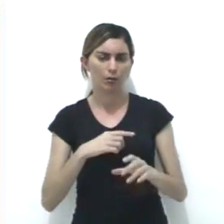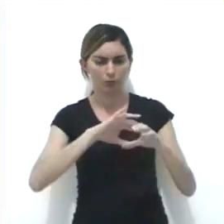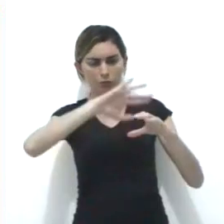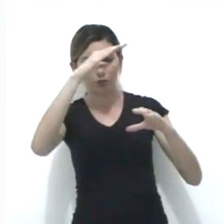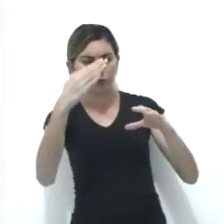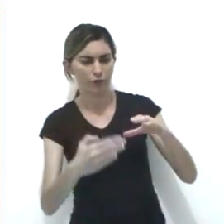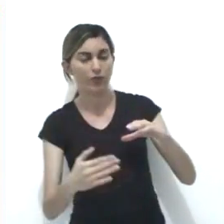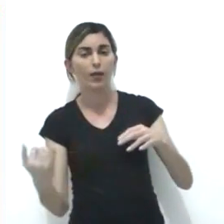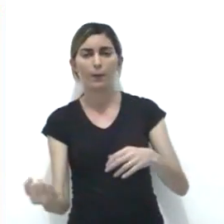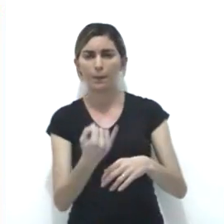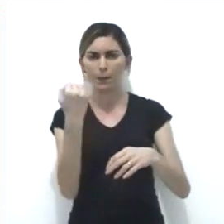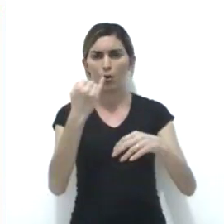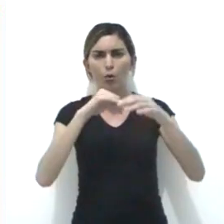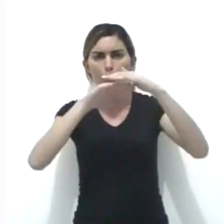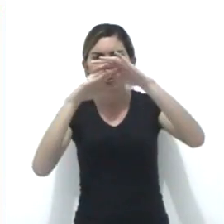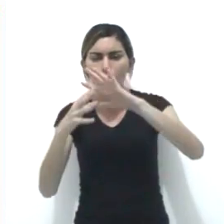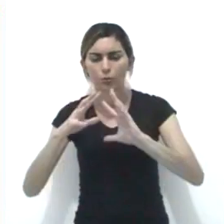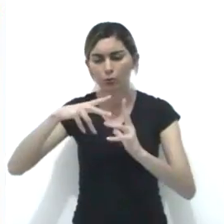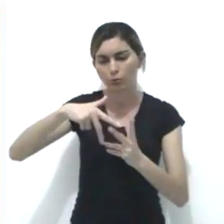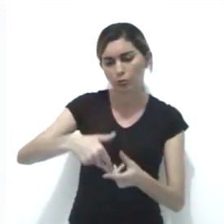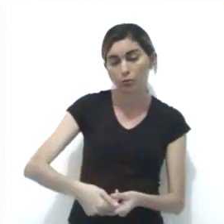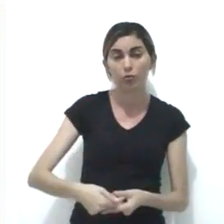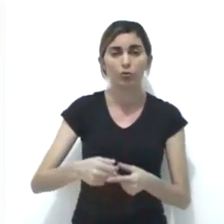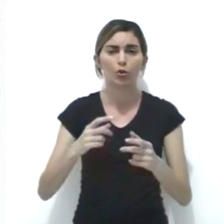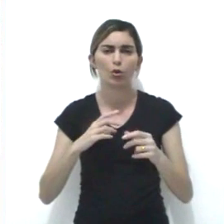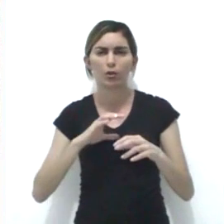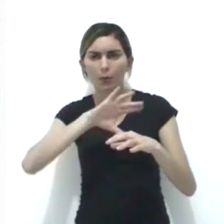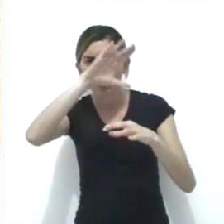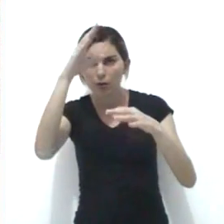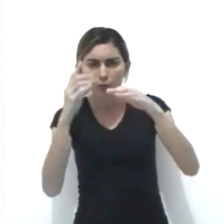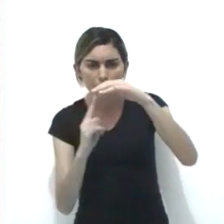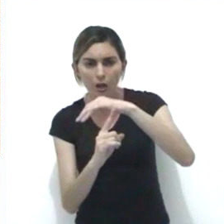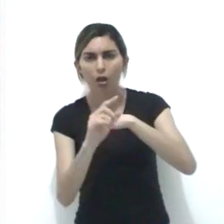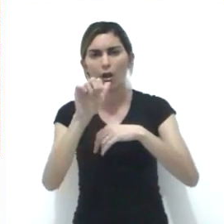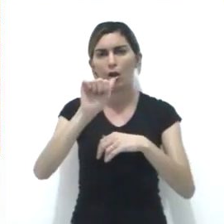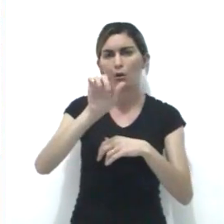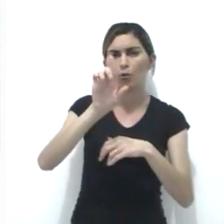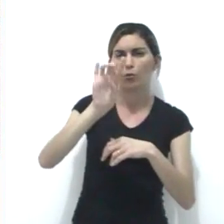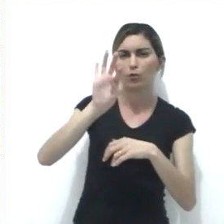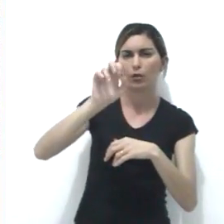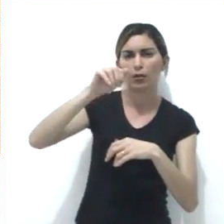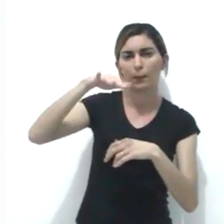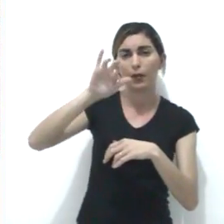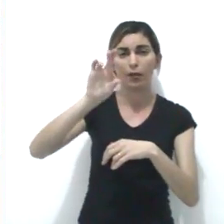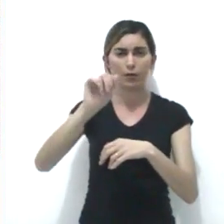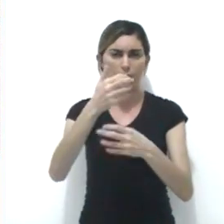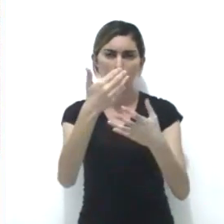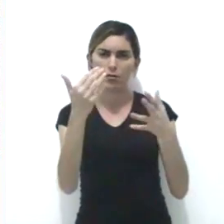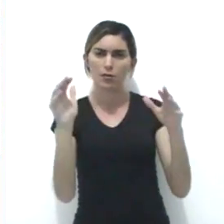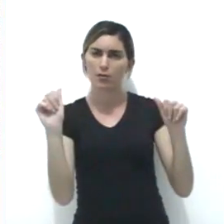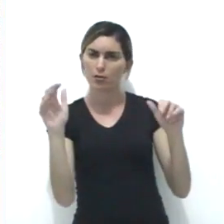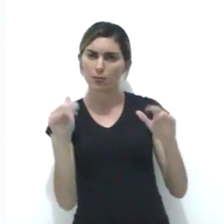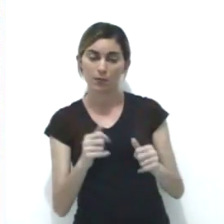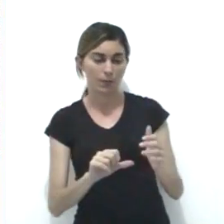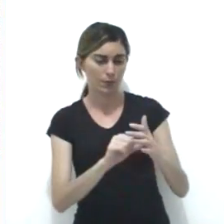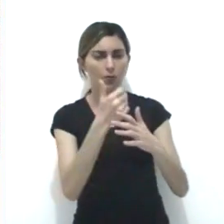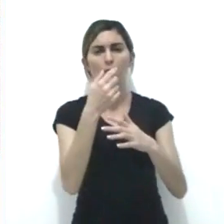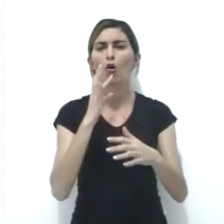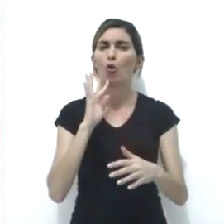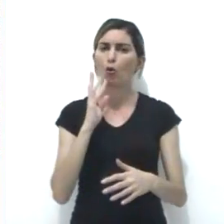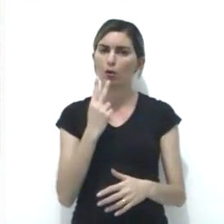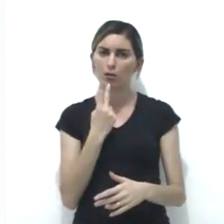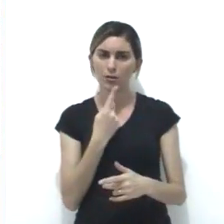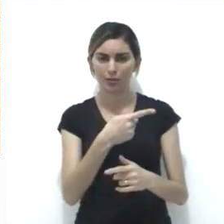também é uma caverna importante no mundo inteiro. E a caverna de Altamira, na Espanha, foi a primeira a ter suas